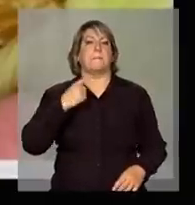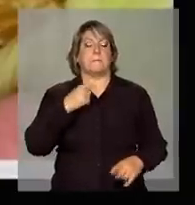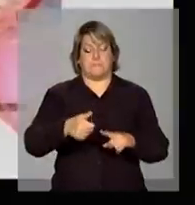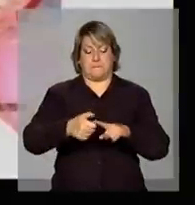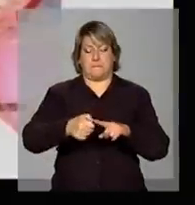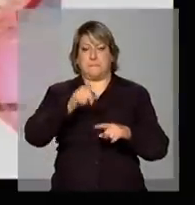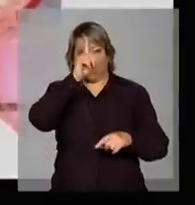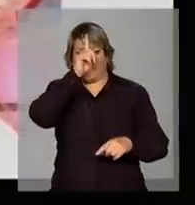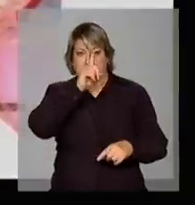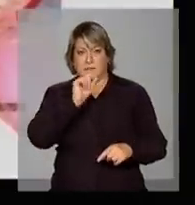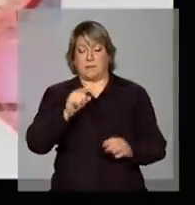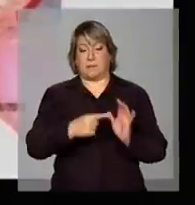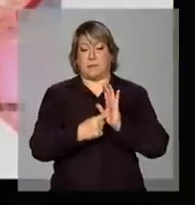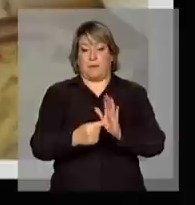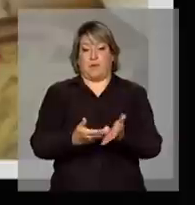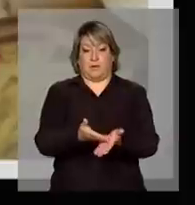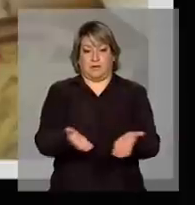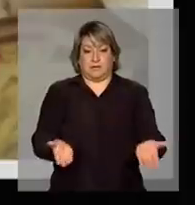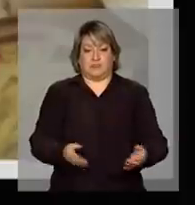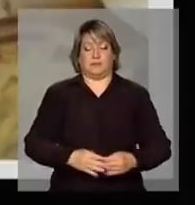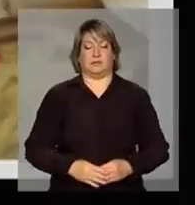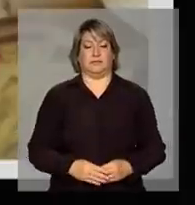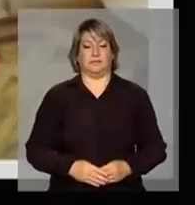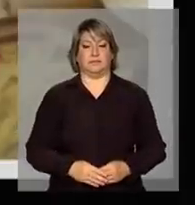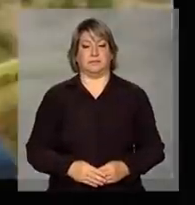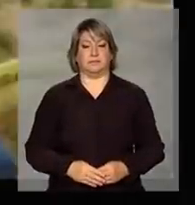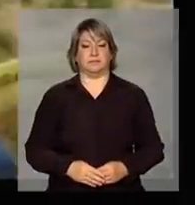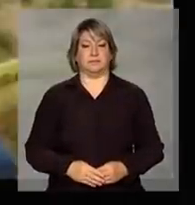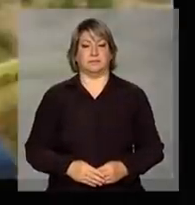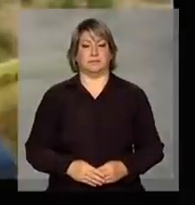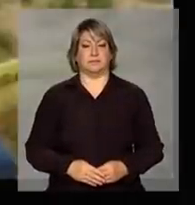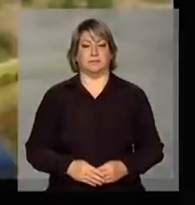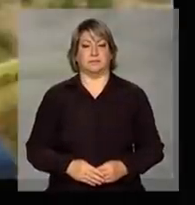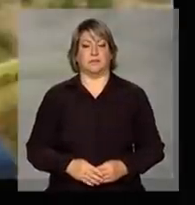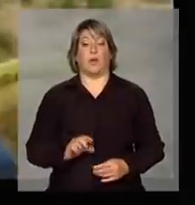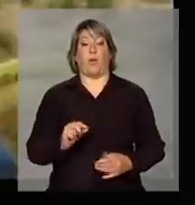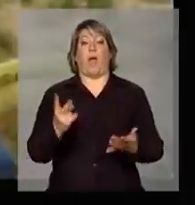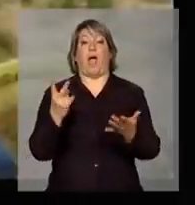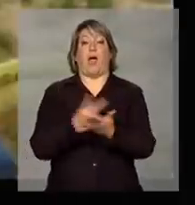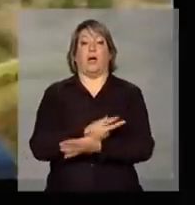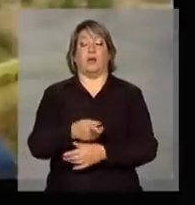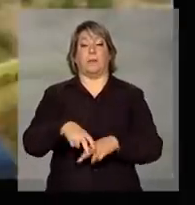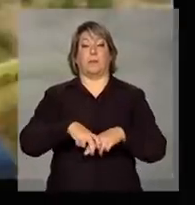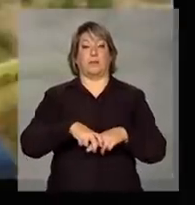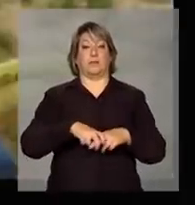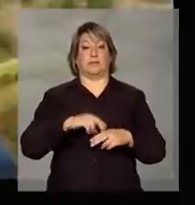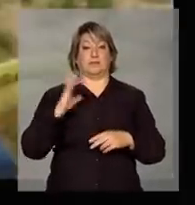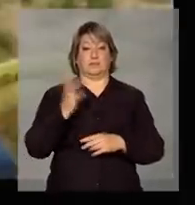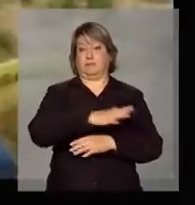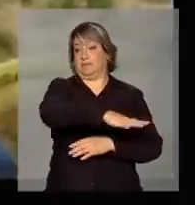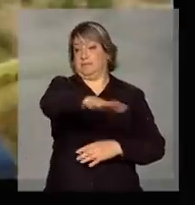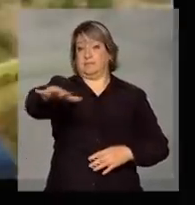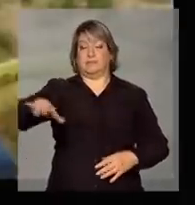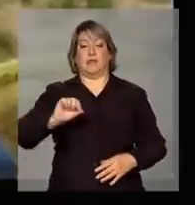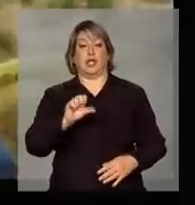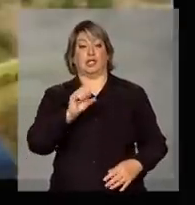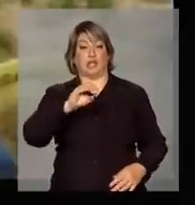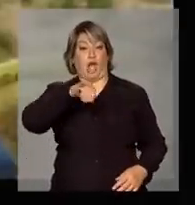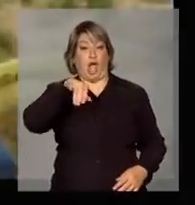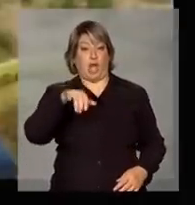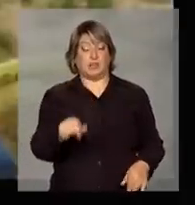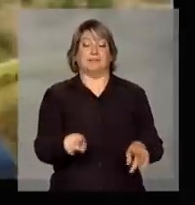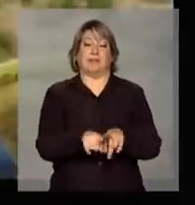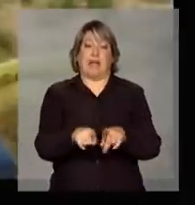Mostrando bem a situação, e o que aconteceu em nível de campo aqui na soja, o que acabou